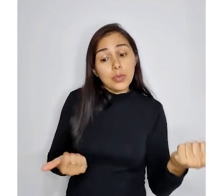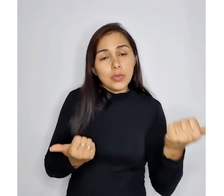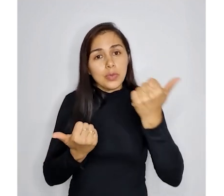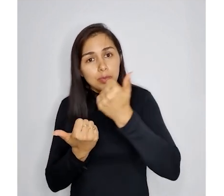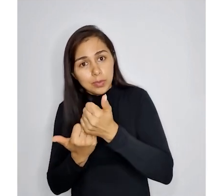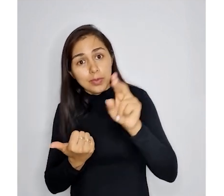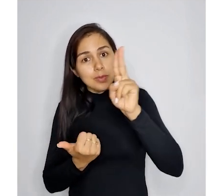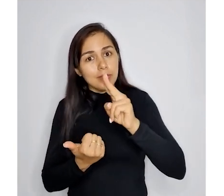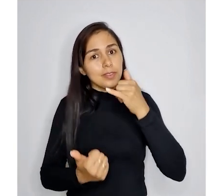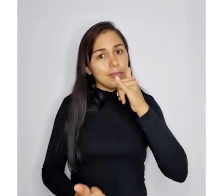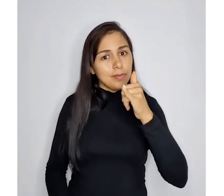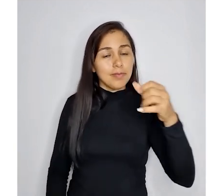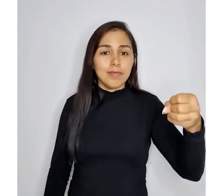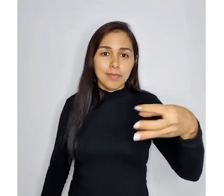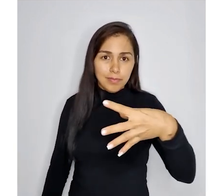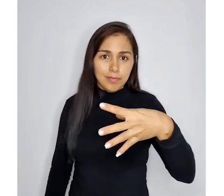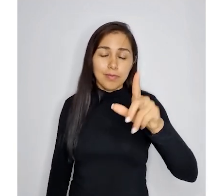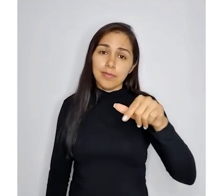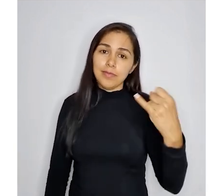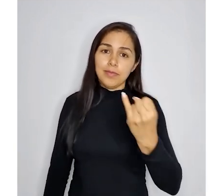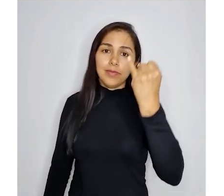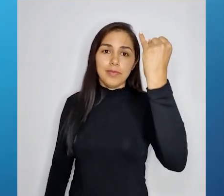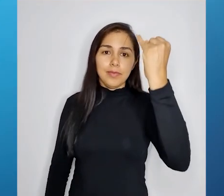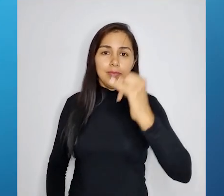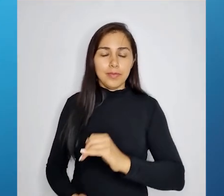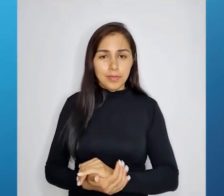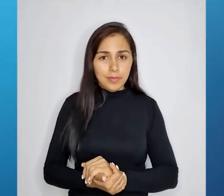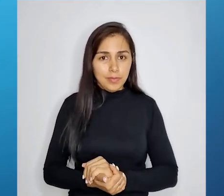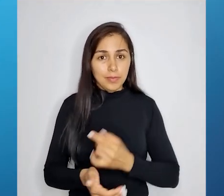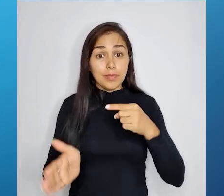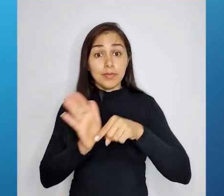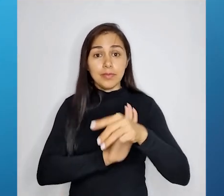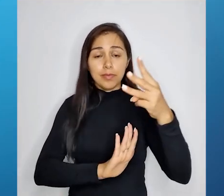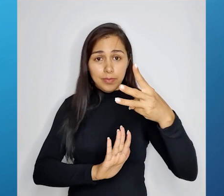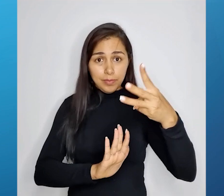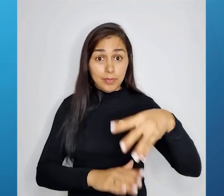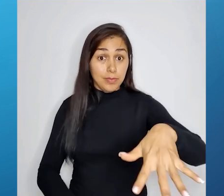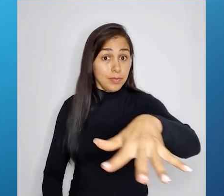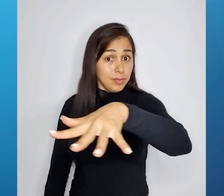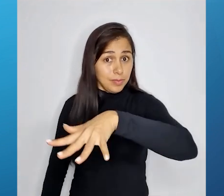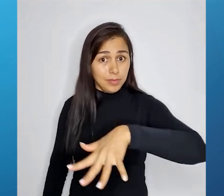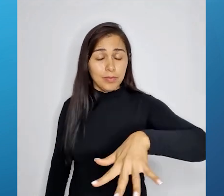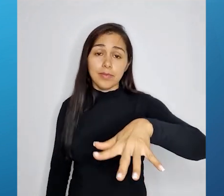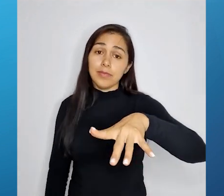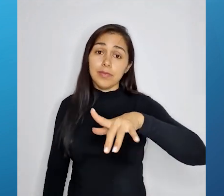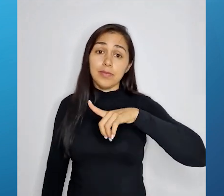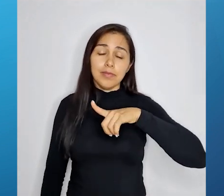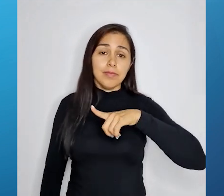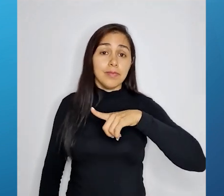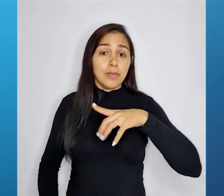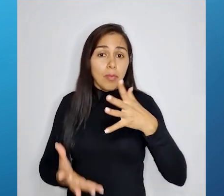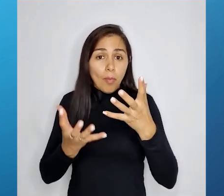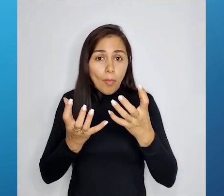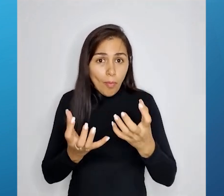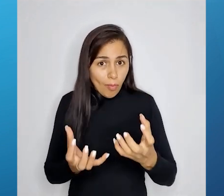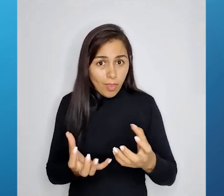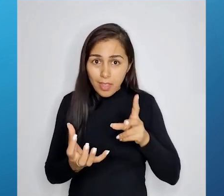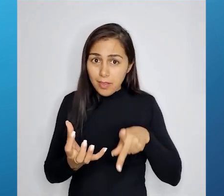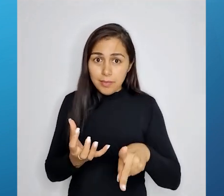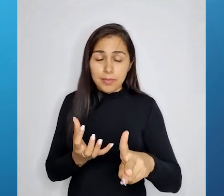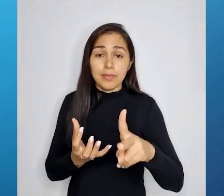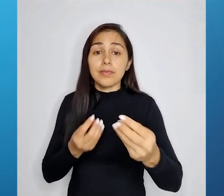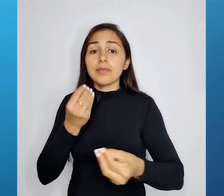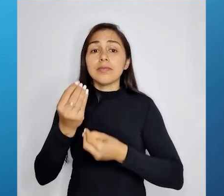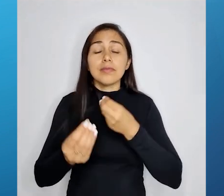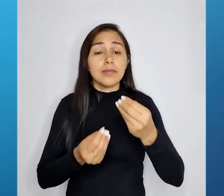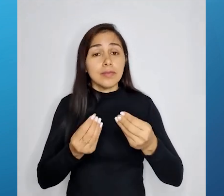limpas e renováveis é um caminho muito importante de solução. 3. Em uma área propensa a secas recorrentes, como as